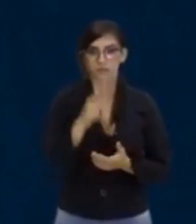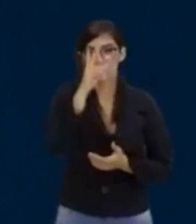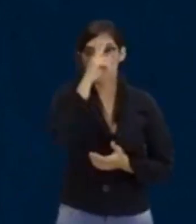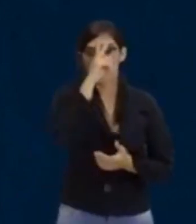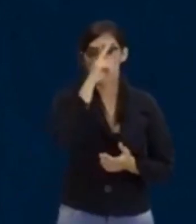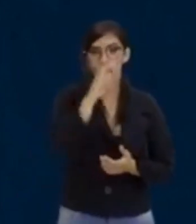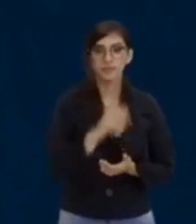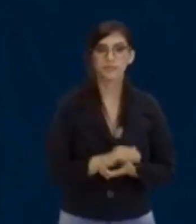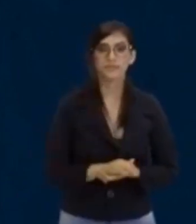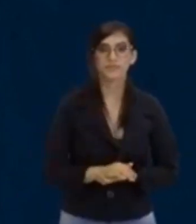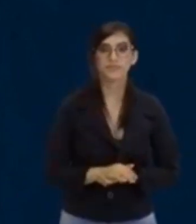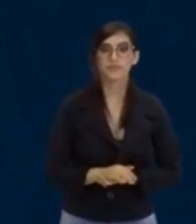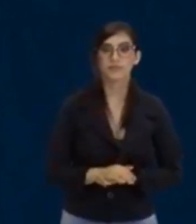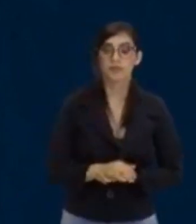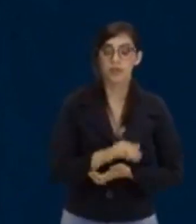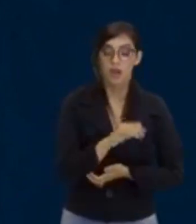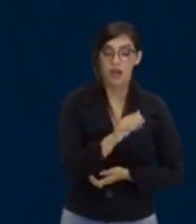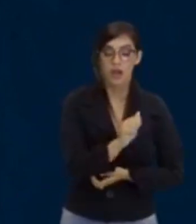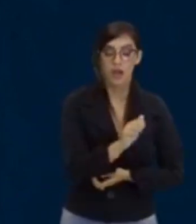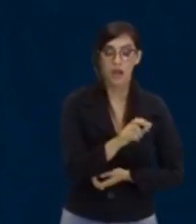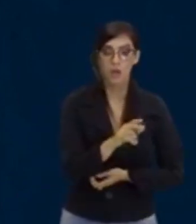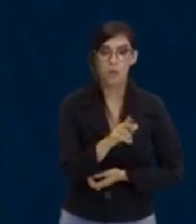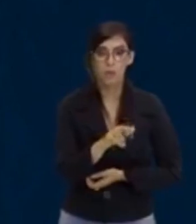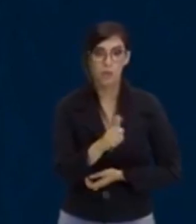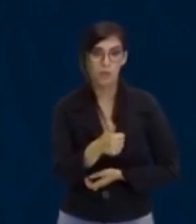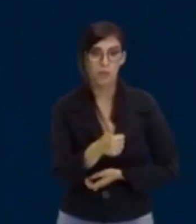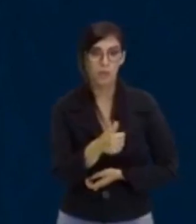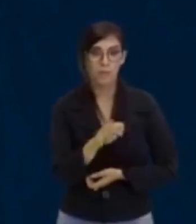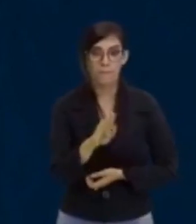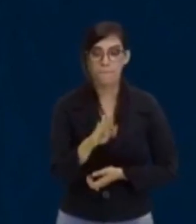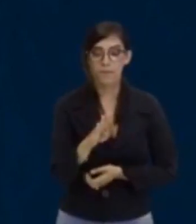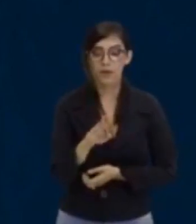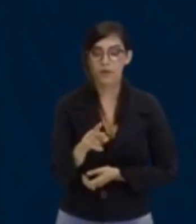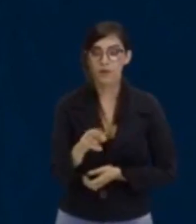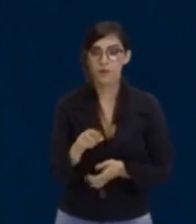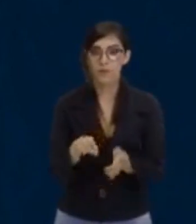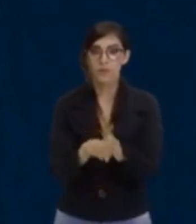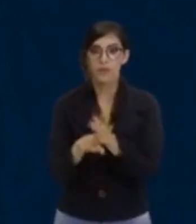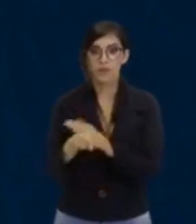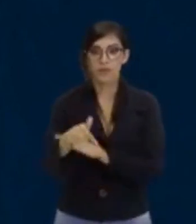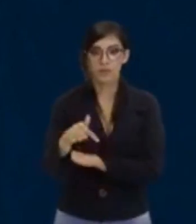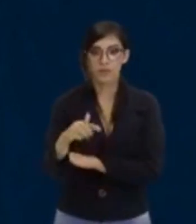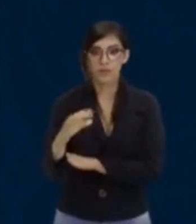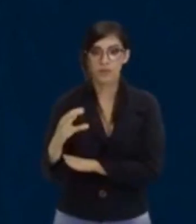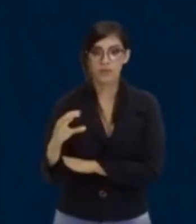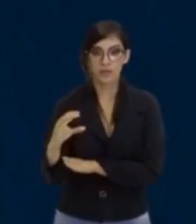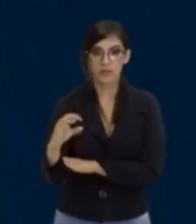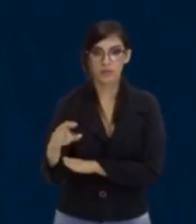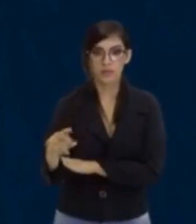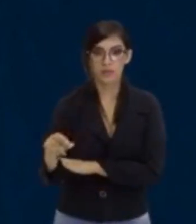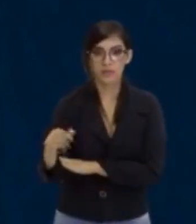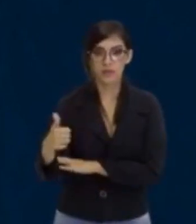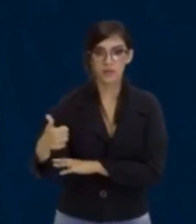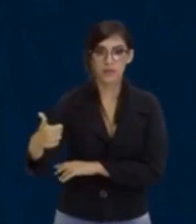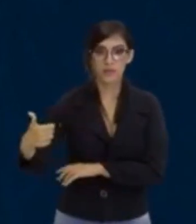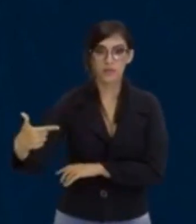vale 1, o b vale menos 7, o c vale quem? Vale 12. Na verdade, eu